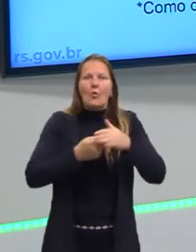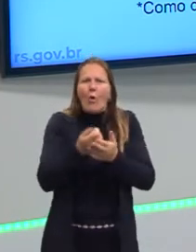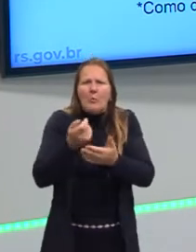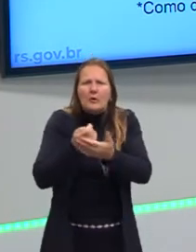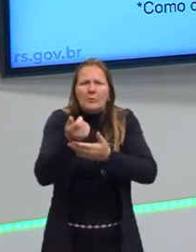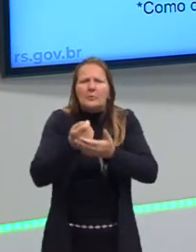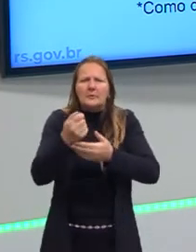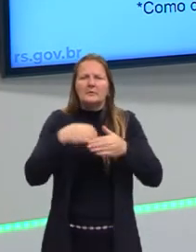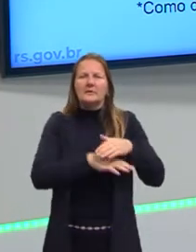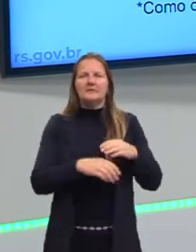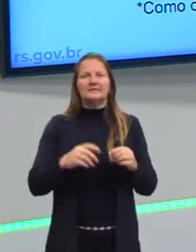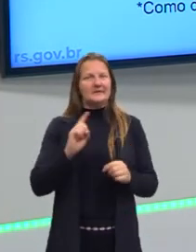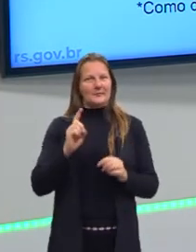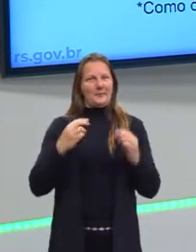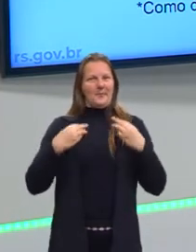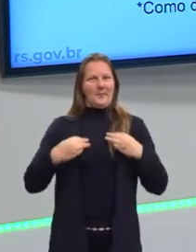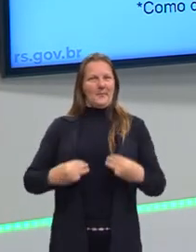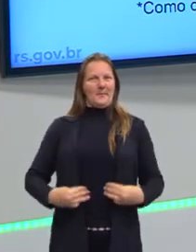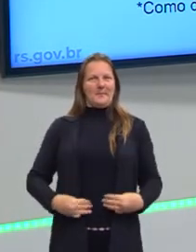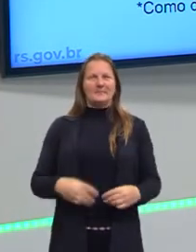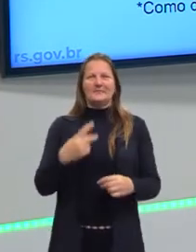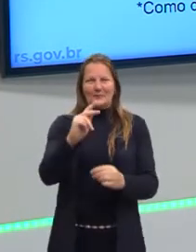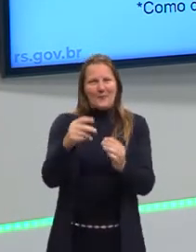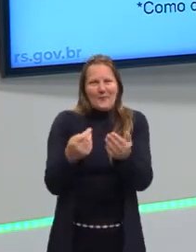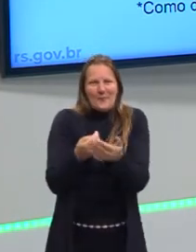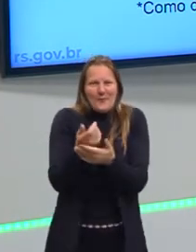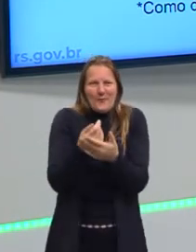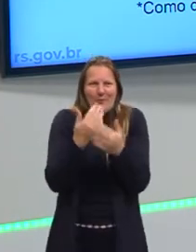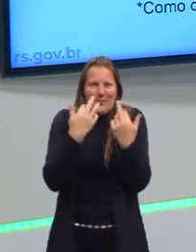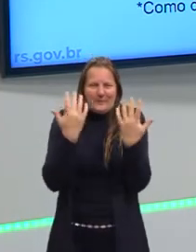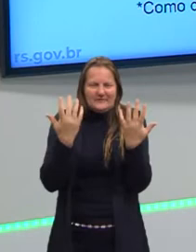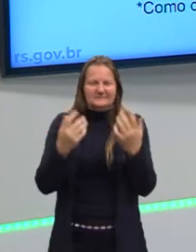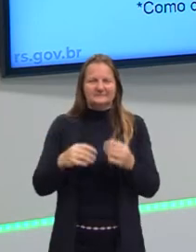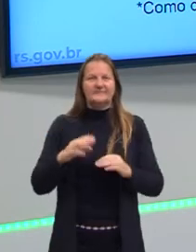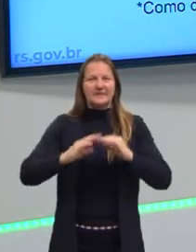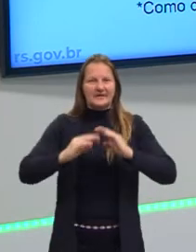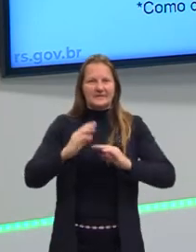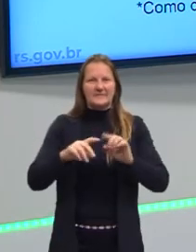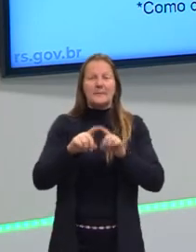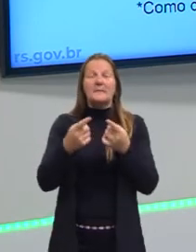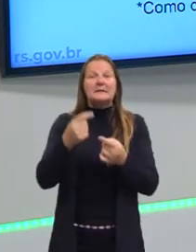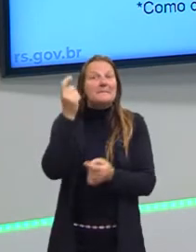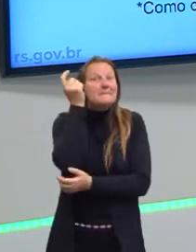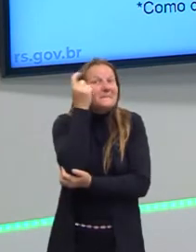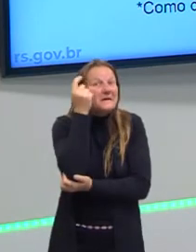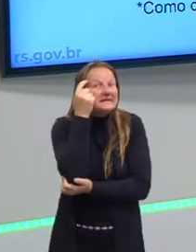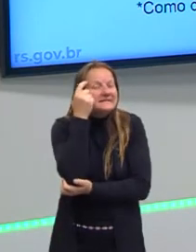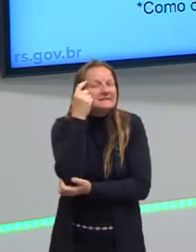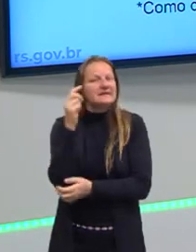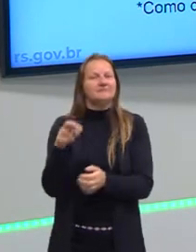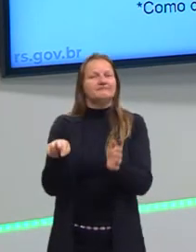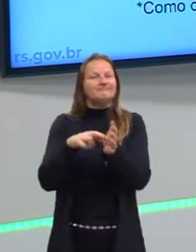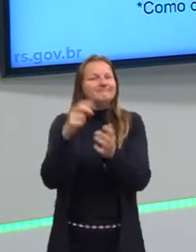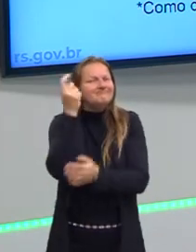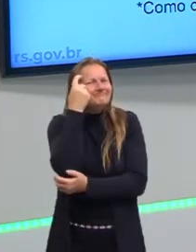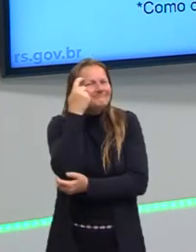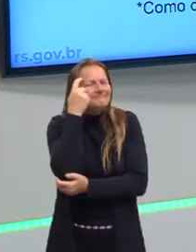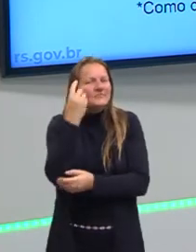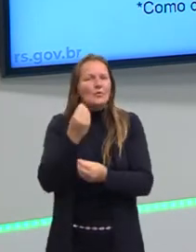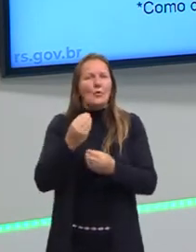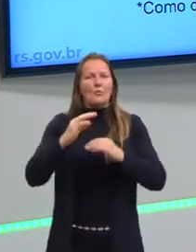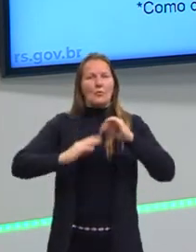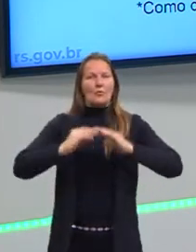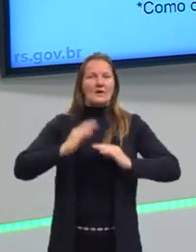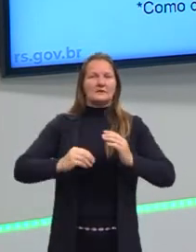estou sendo moralista, né? Com o que você compra, como você age, não, de forma alguma. Mas apenas refletir como nós agimos